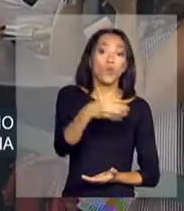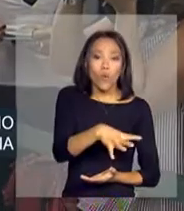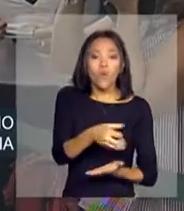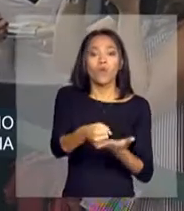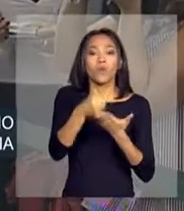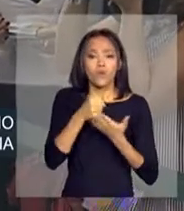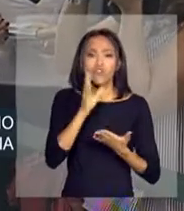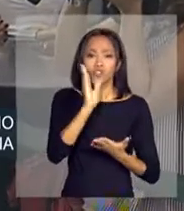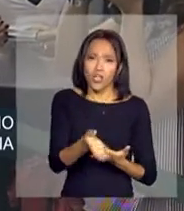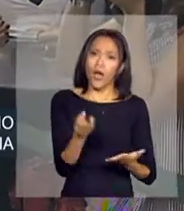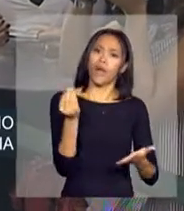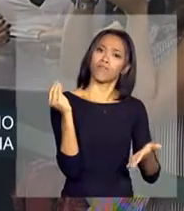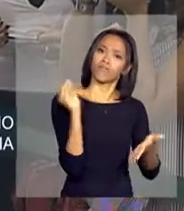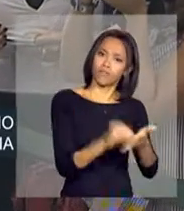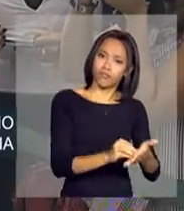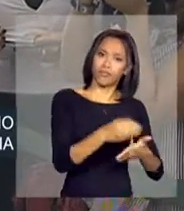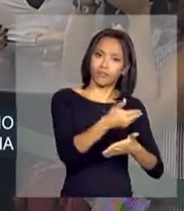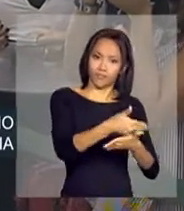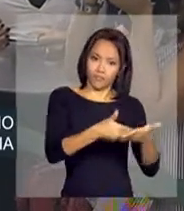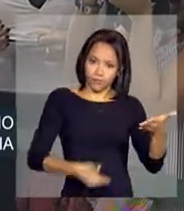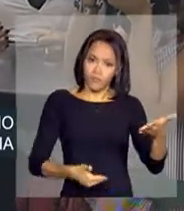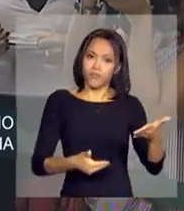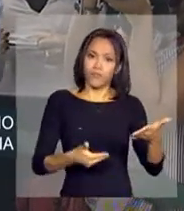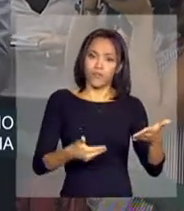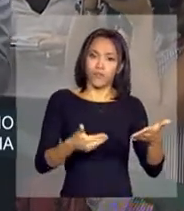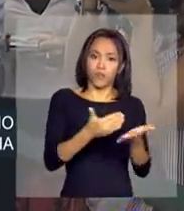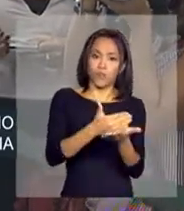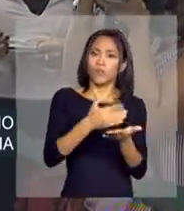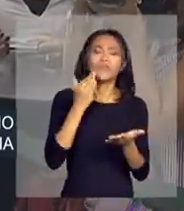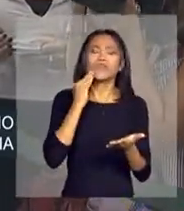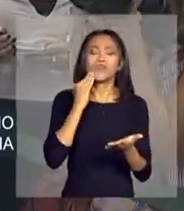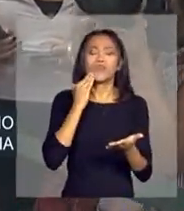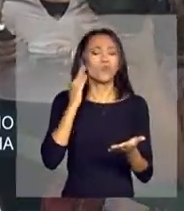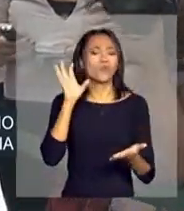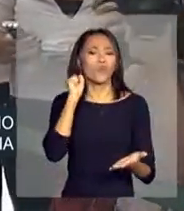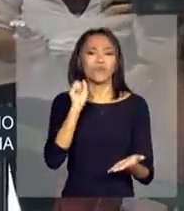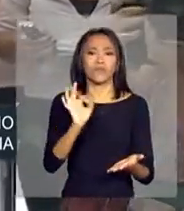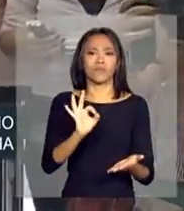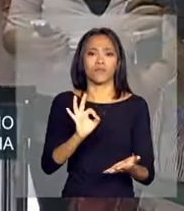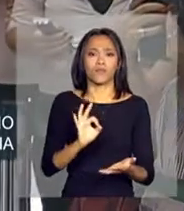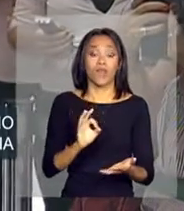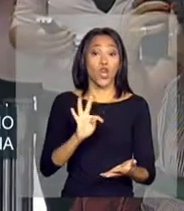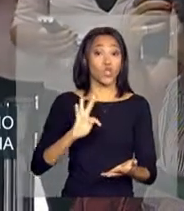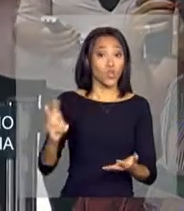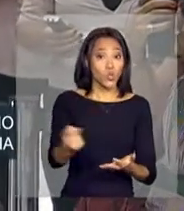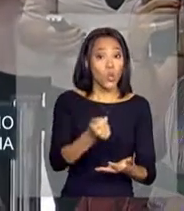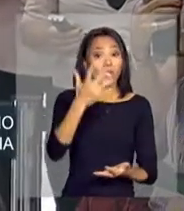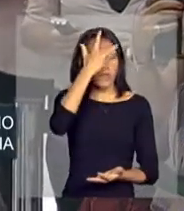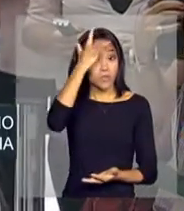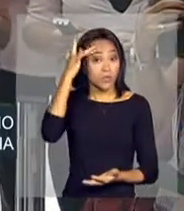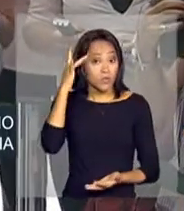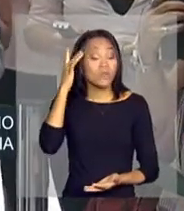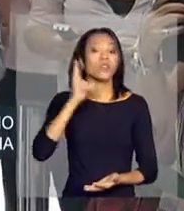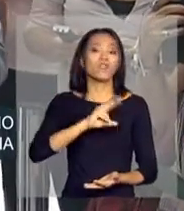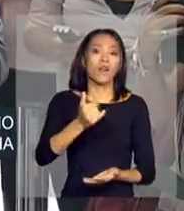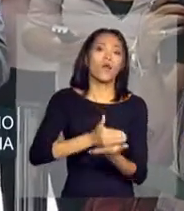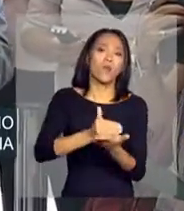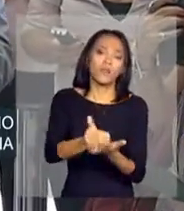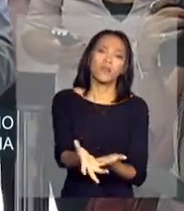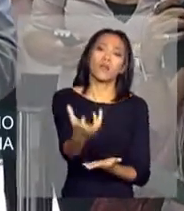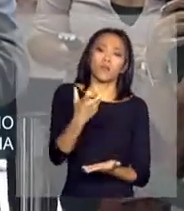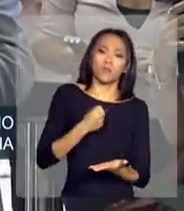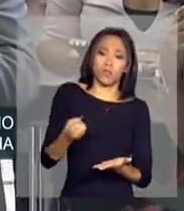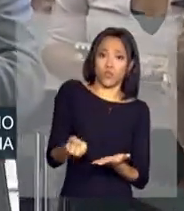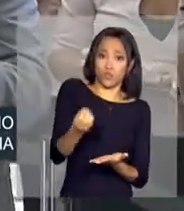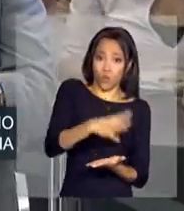já estavam no Cadastro Único no início de 2011. Desculpa, desculpa, João, não estou escutando. Todas as pessoas que vão passar a receber esse novo